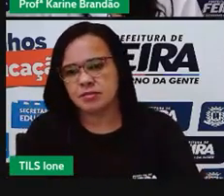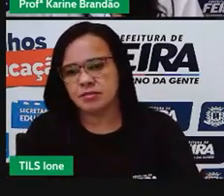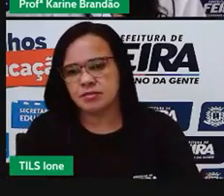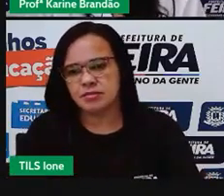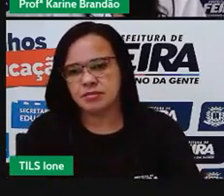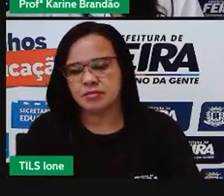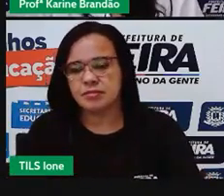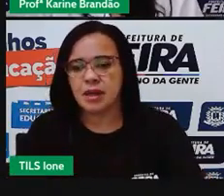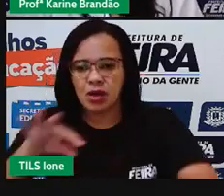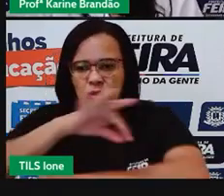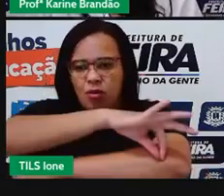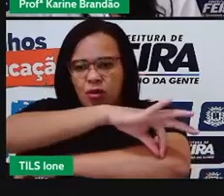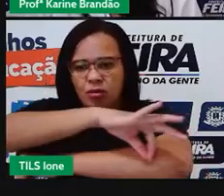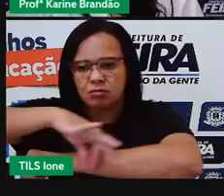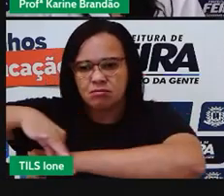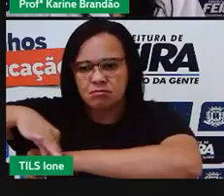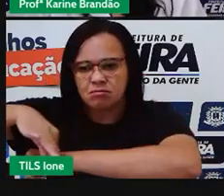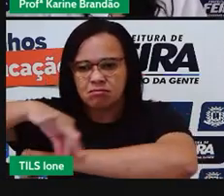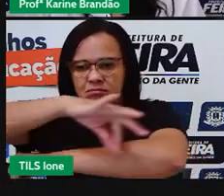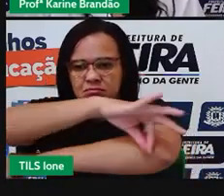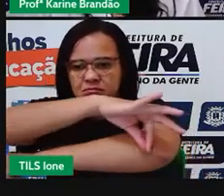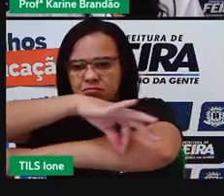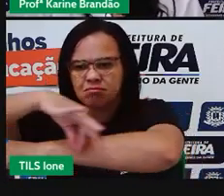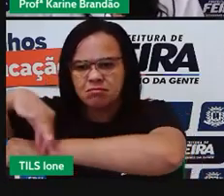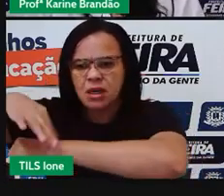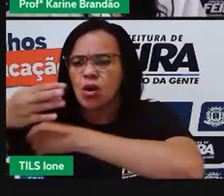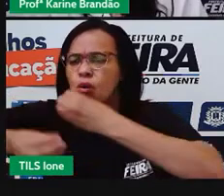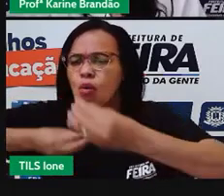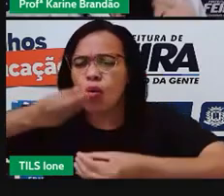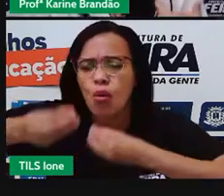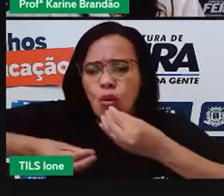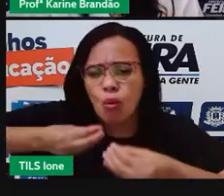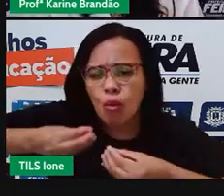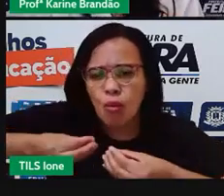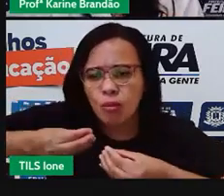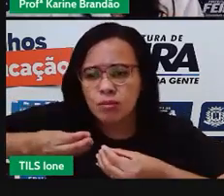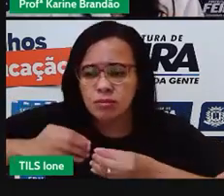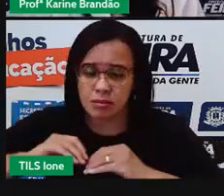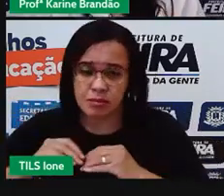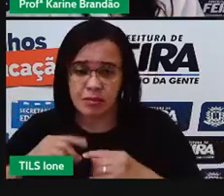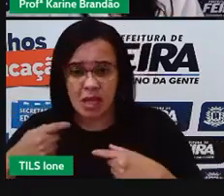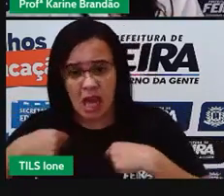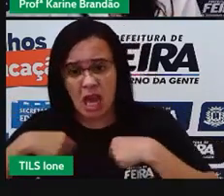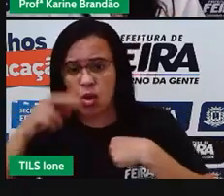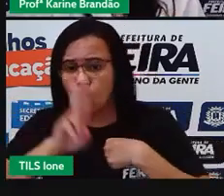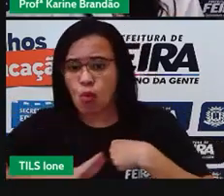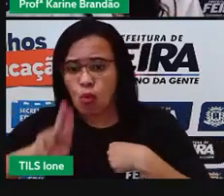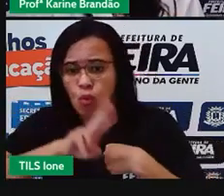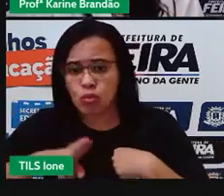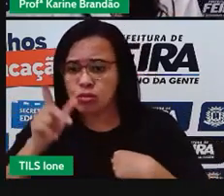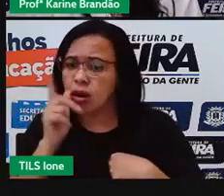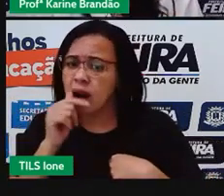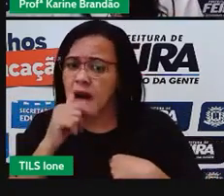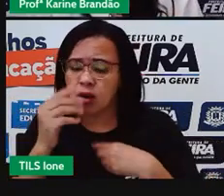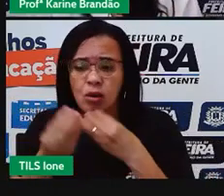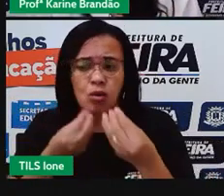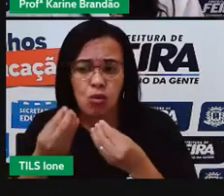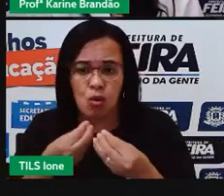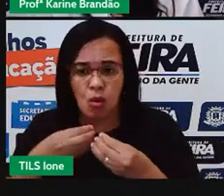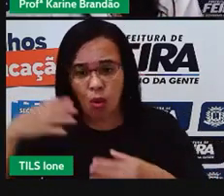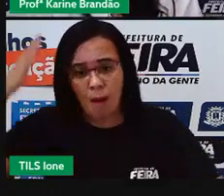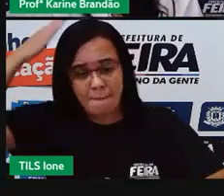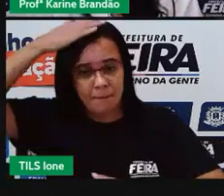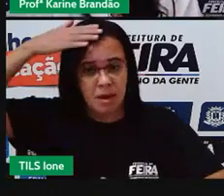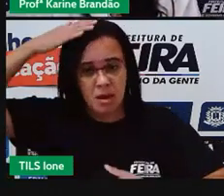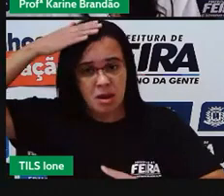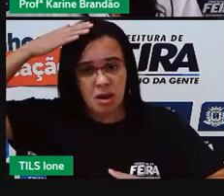direto. O é um consumo direto? Quando eu tomo banho, quando eu bebo água, certo? Quando eu faço um suco, quando eu